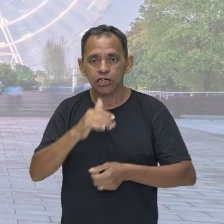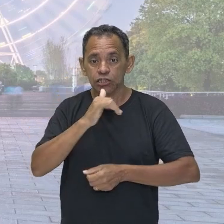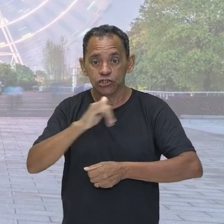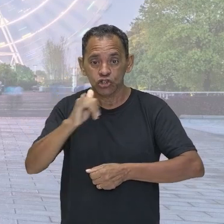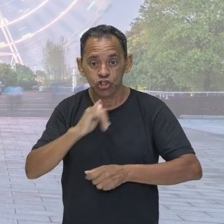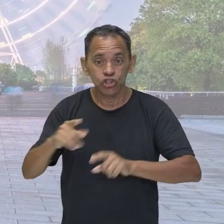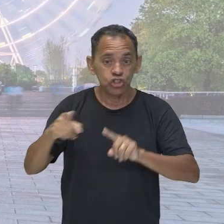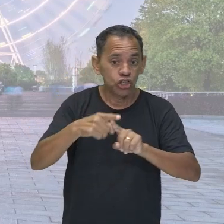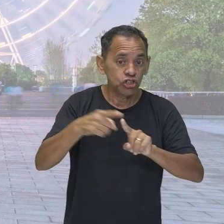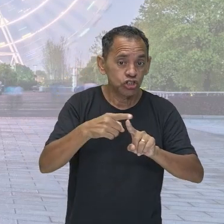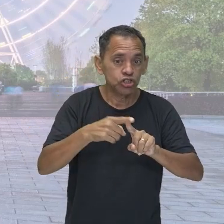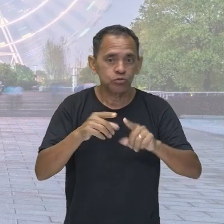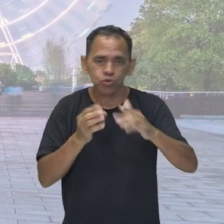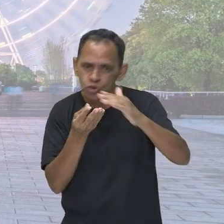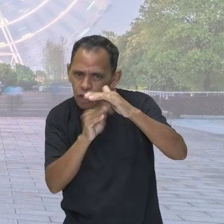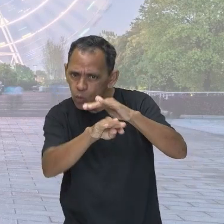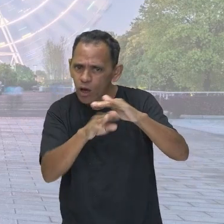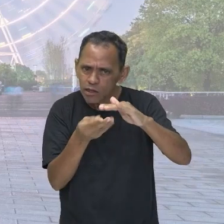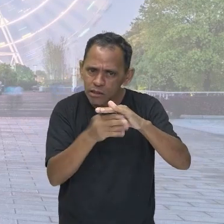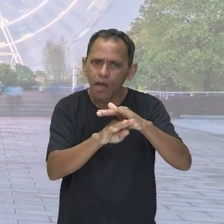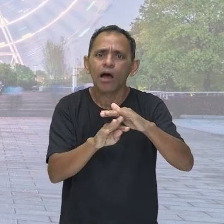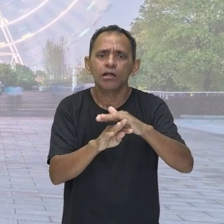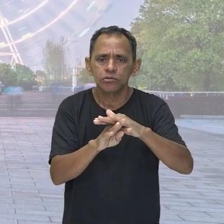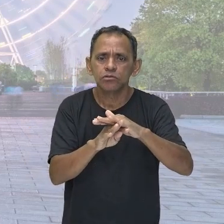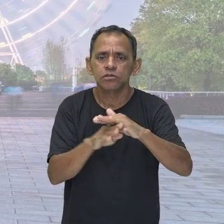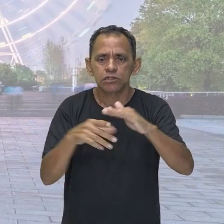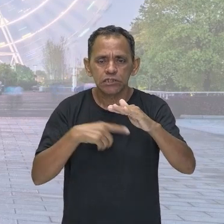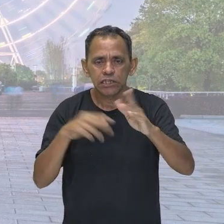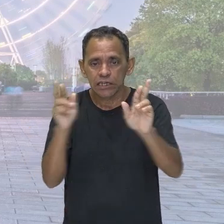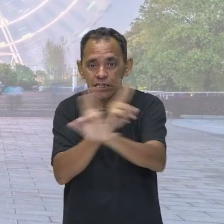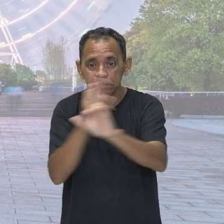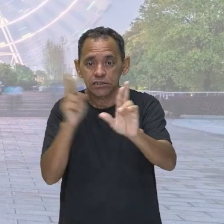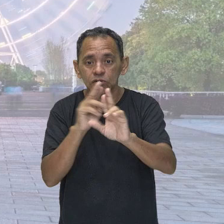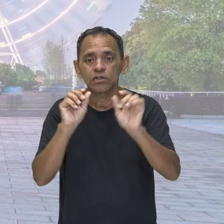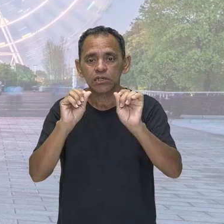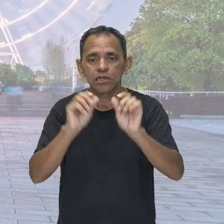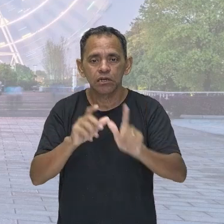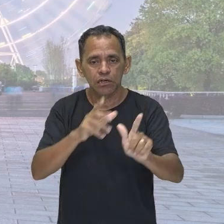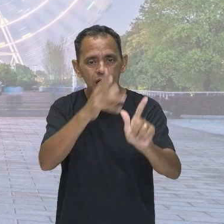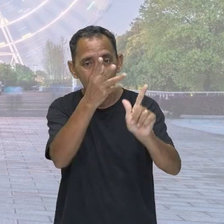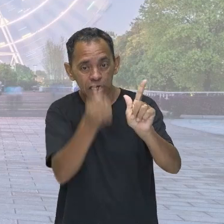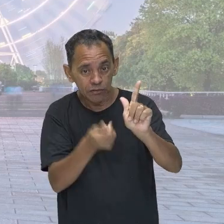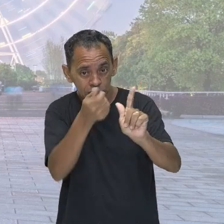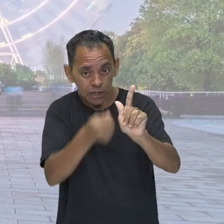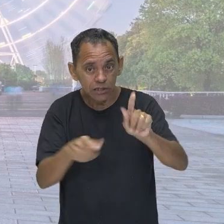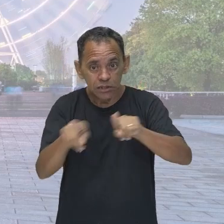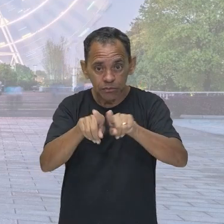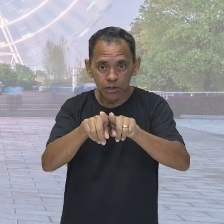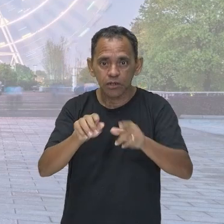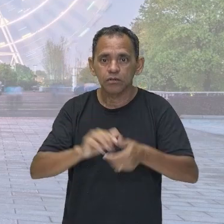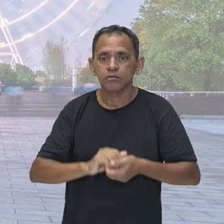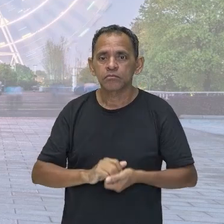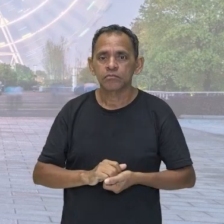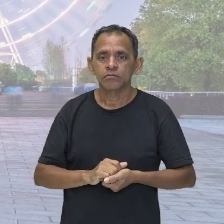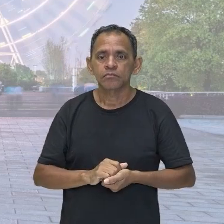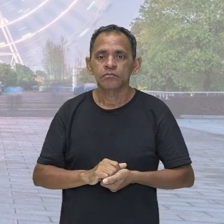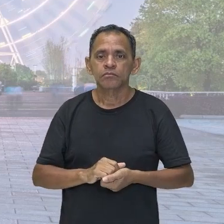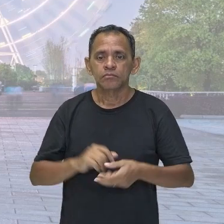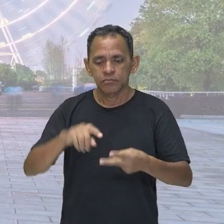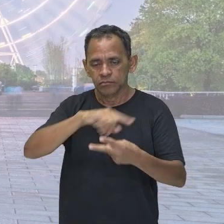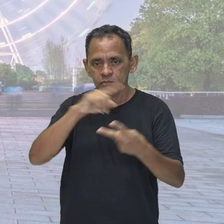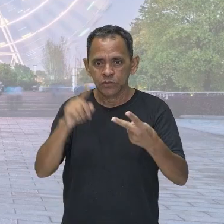que ele está armazenando uma energia relacionada à gravidade, tá, pessoal? Mas não existe só energia potencial